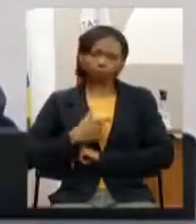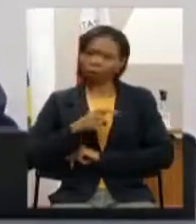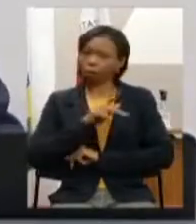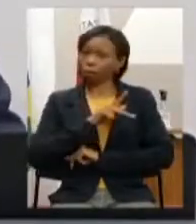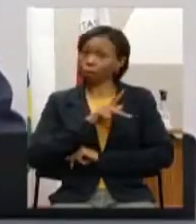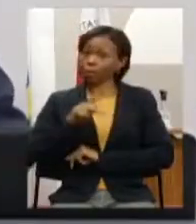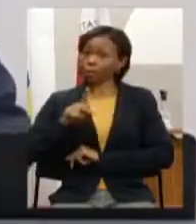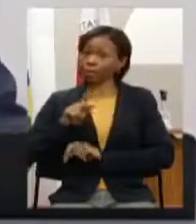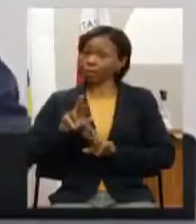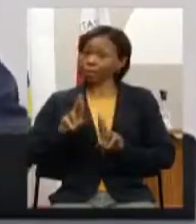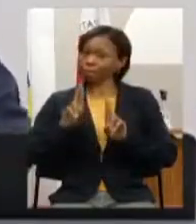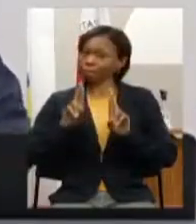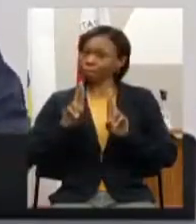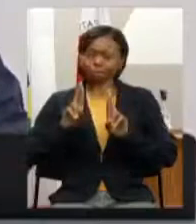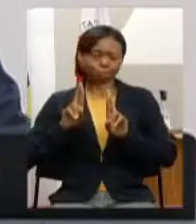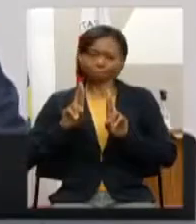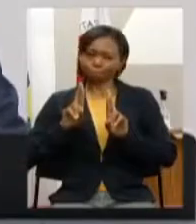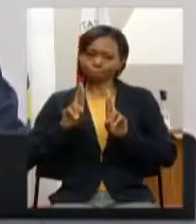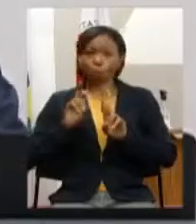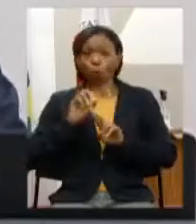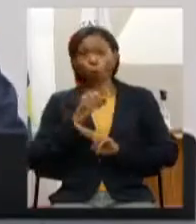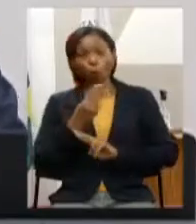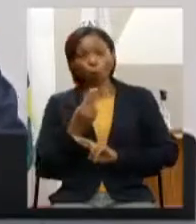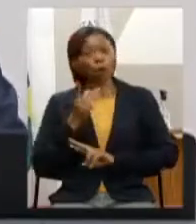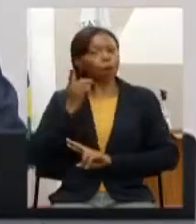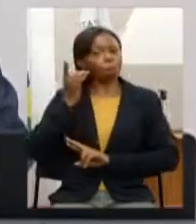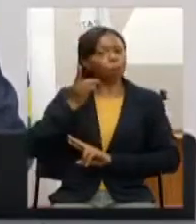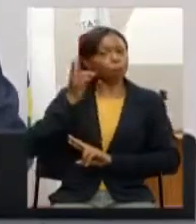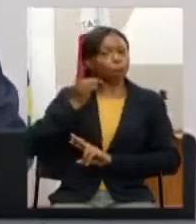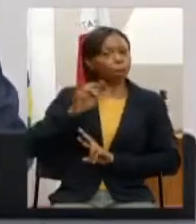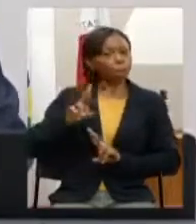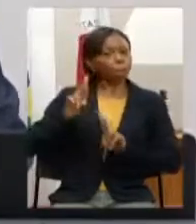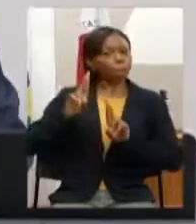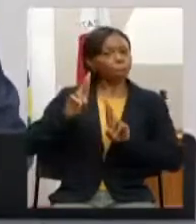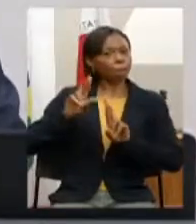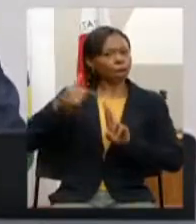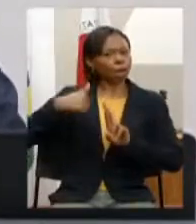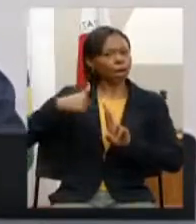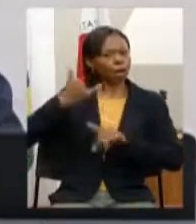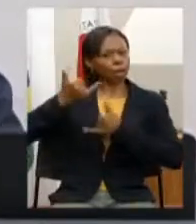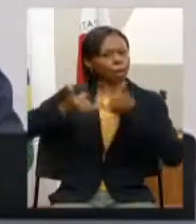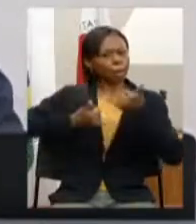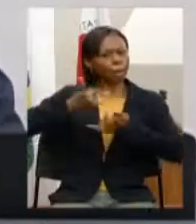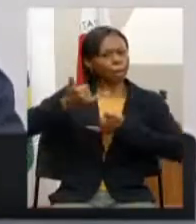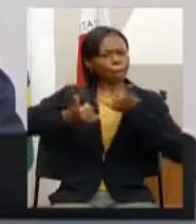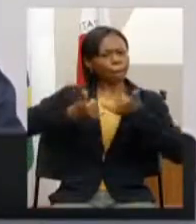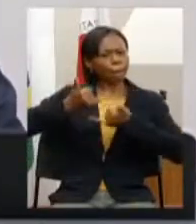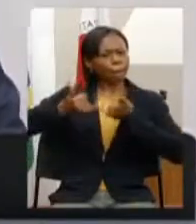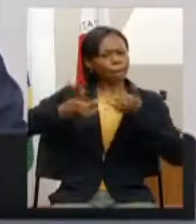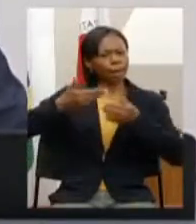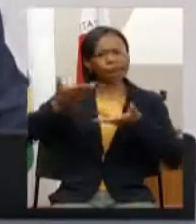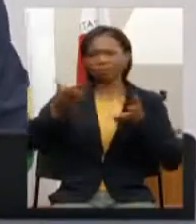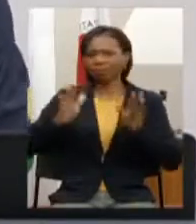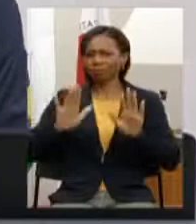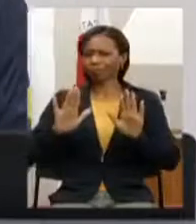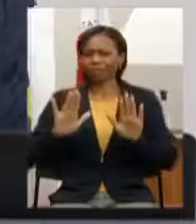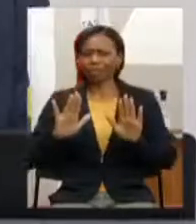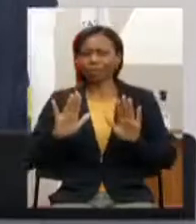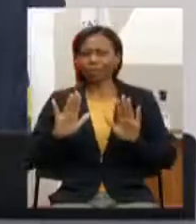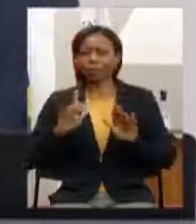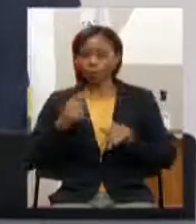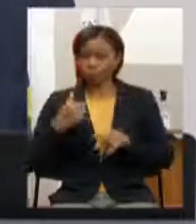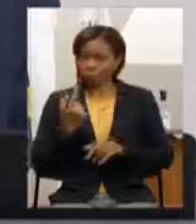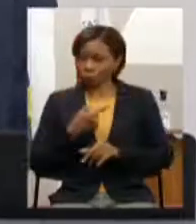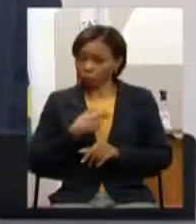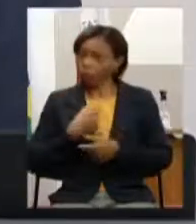e na função de parlamentar para brincar de fazer participação popular a gente